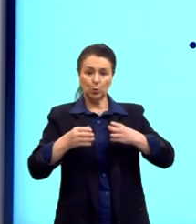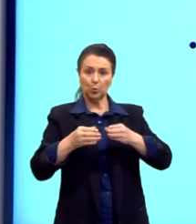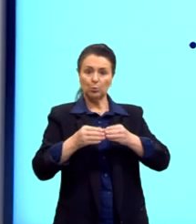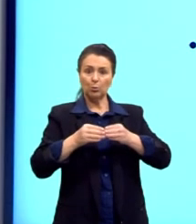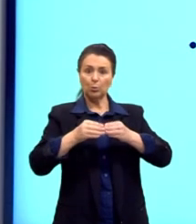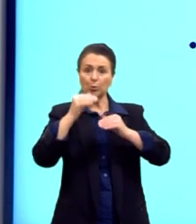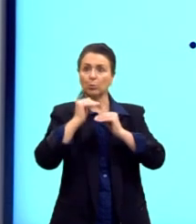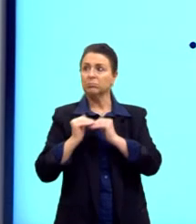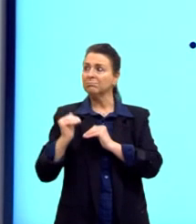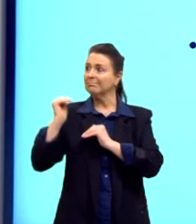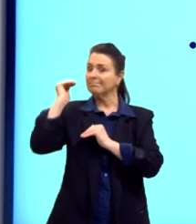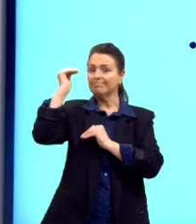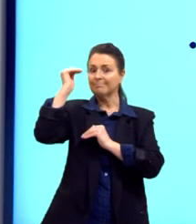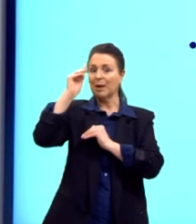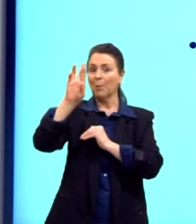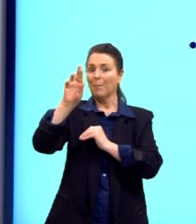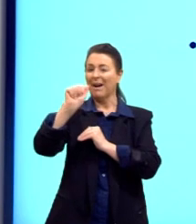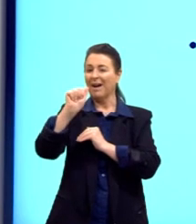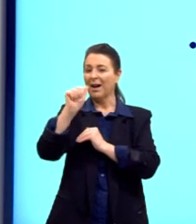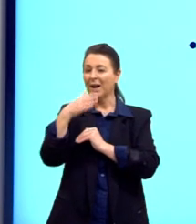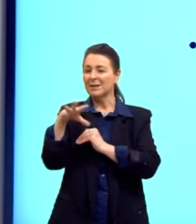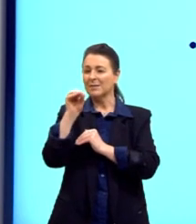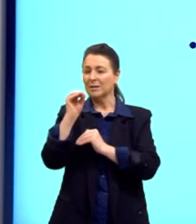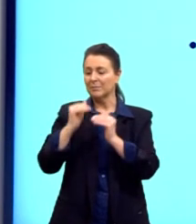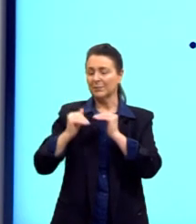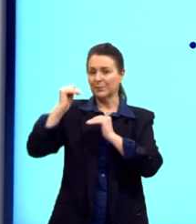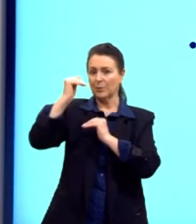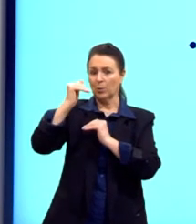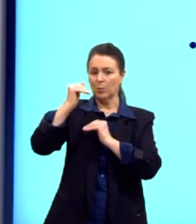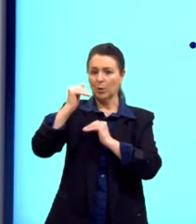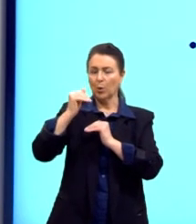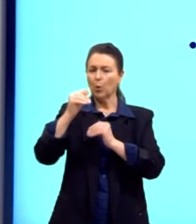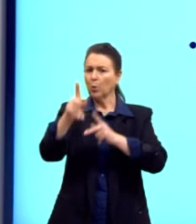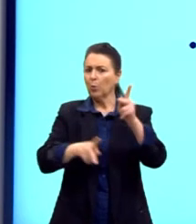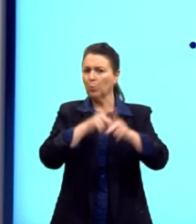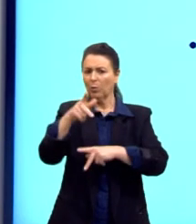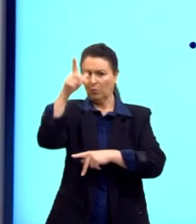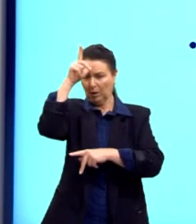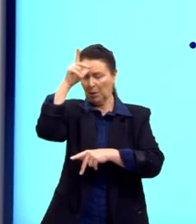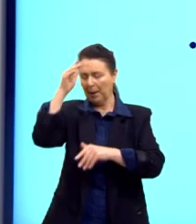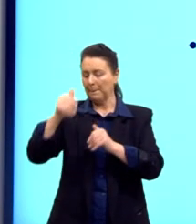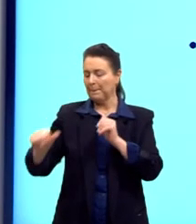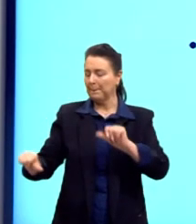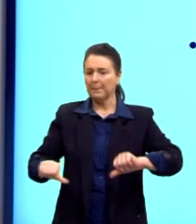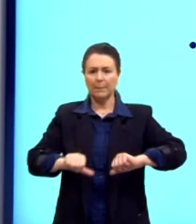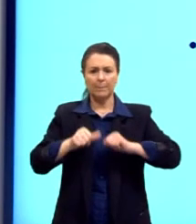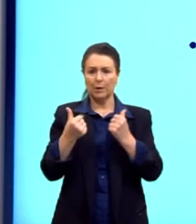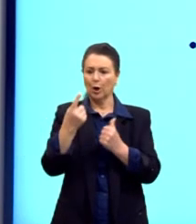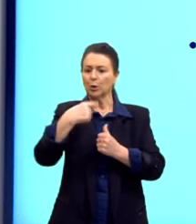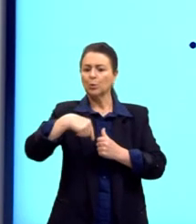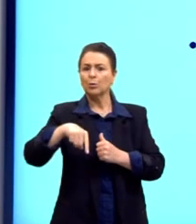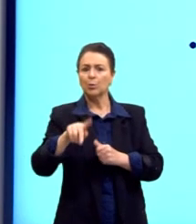eles eram uma raça melhor do que as outras. Hoje em dia a gente sabe que nem existem diferentes raças de seres humanos, mas naquela época eles